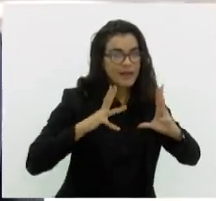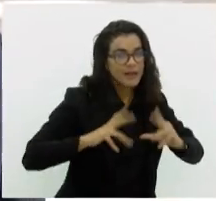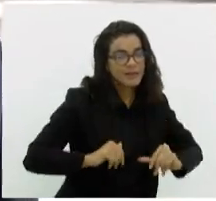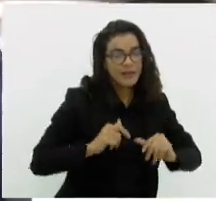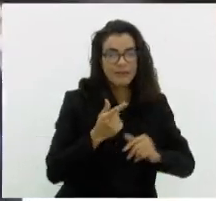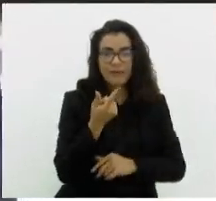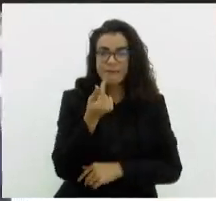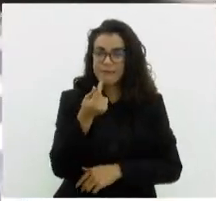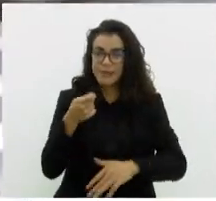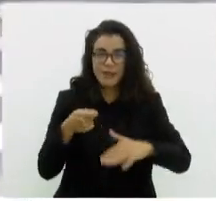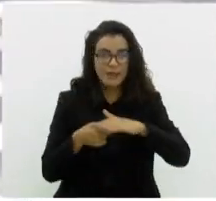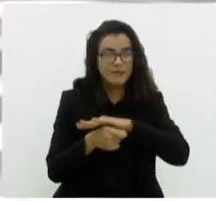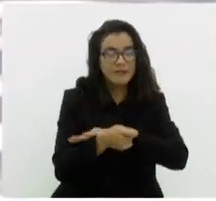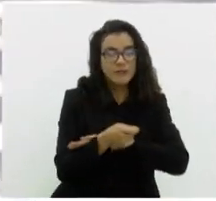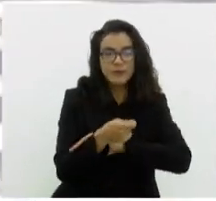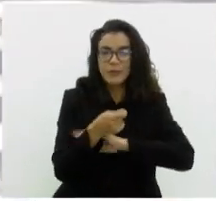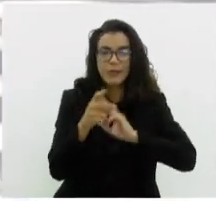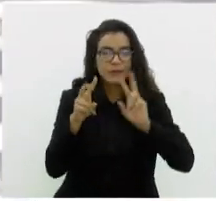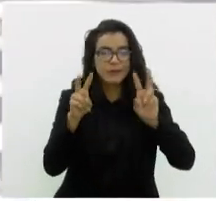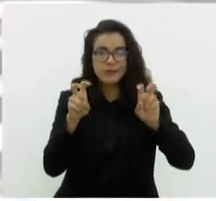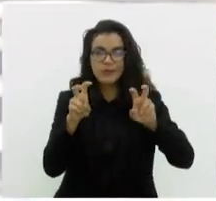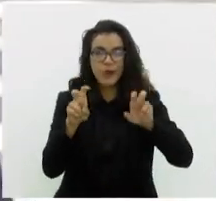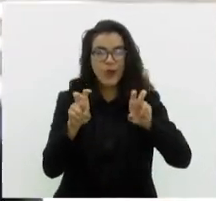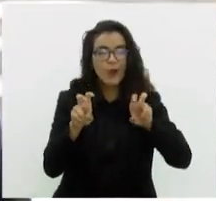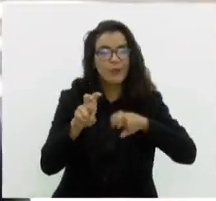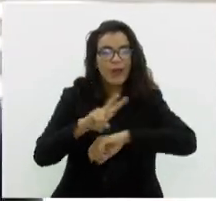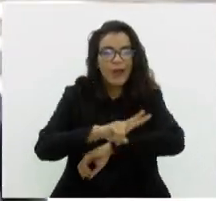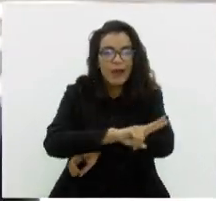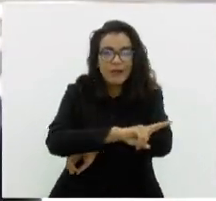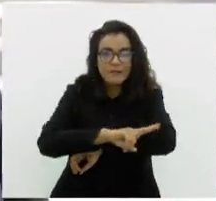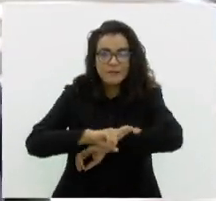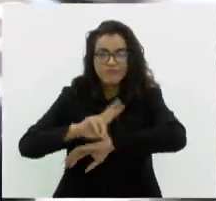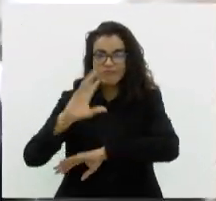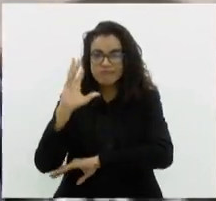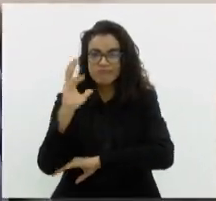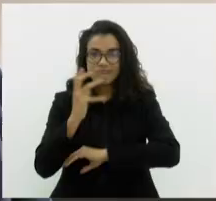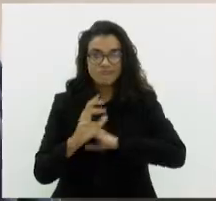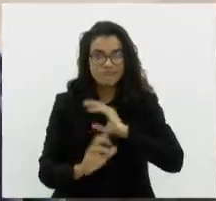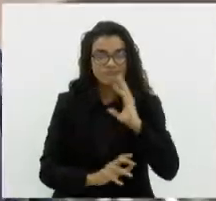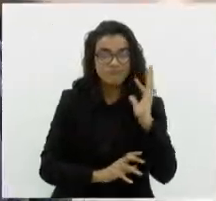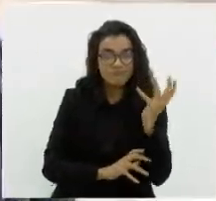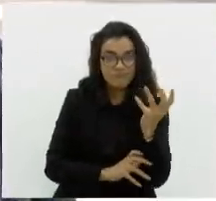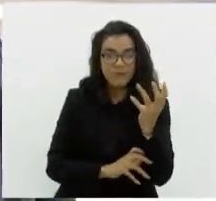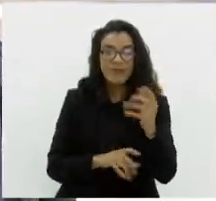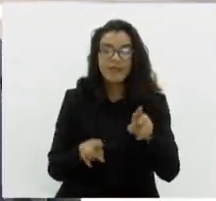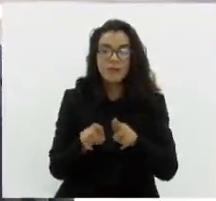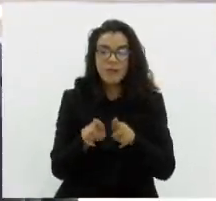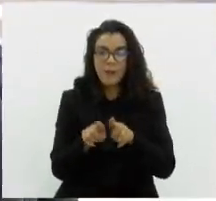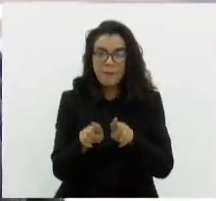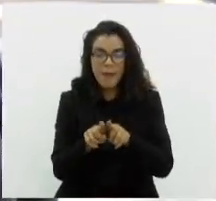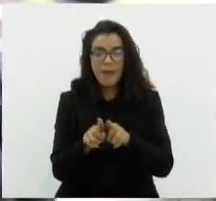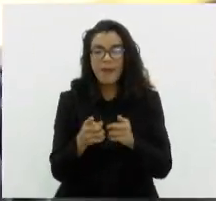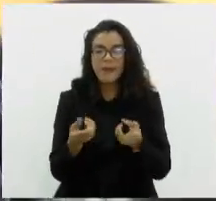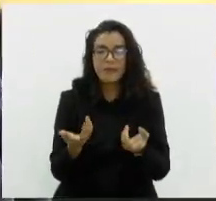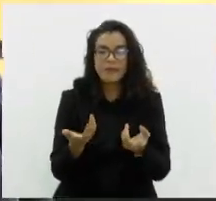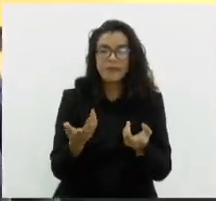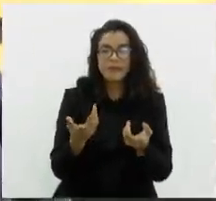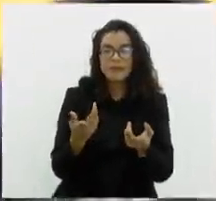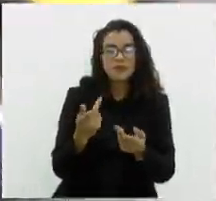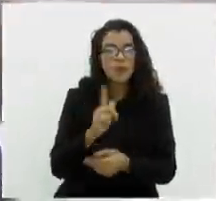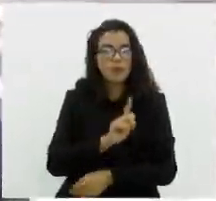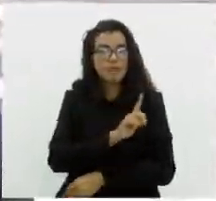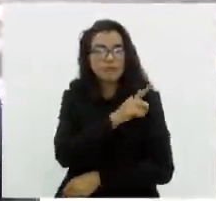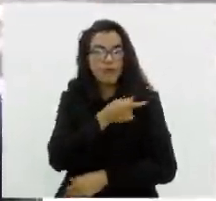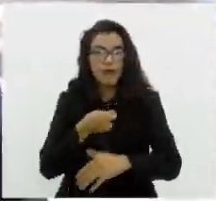investimentos relacionados à infraestrutura verde. Então, gente tenta zona costeira, como é que a gestão de recursos